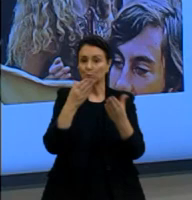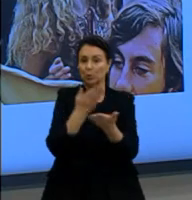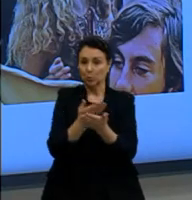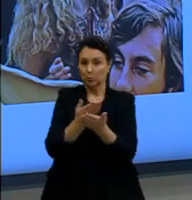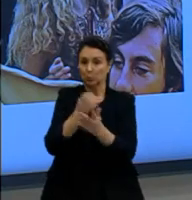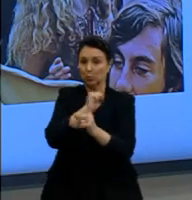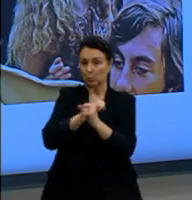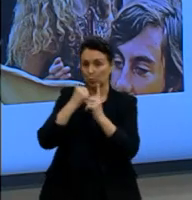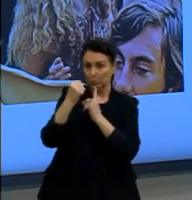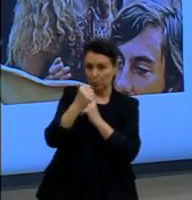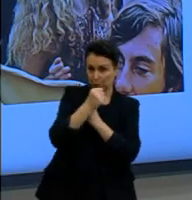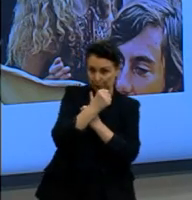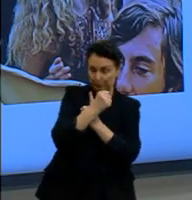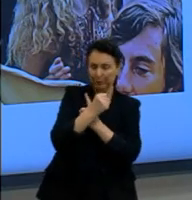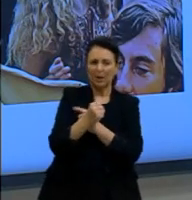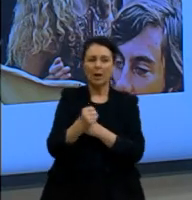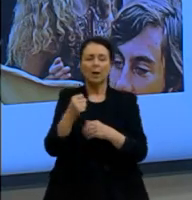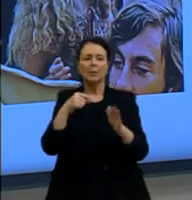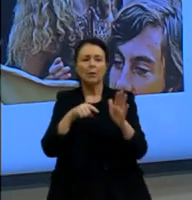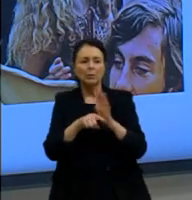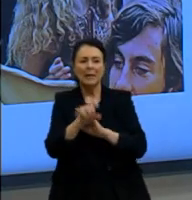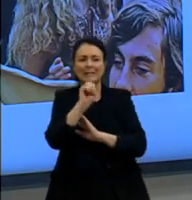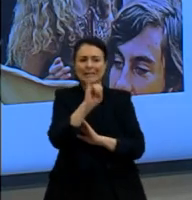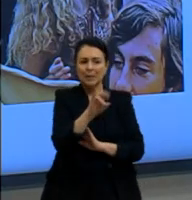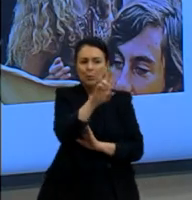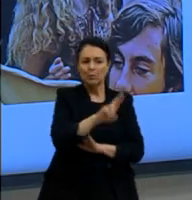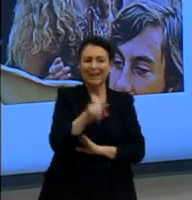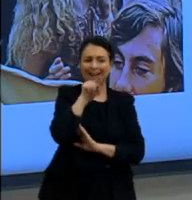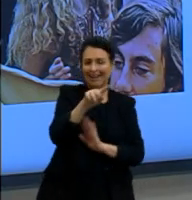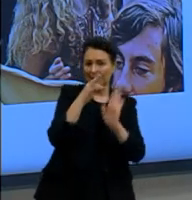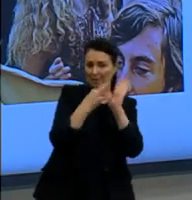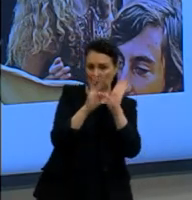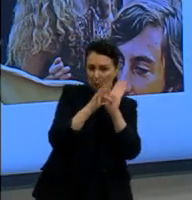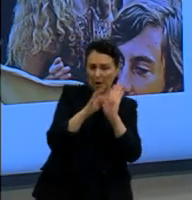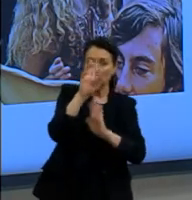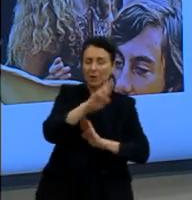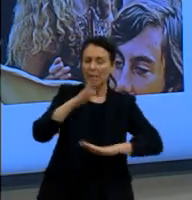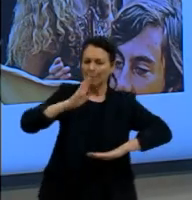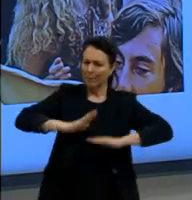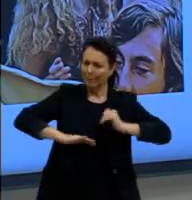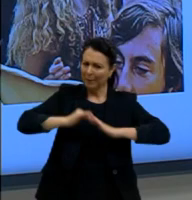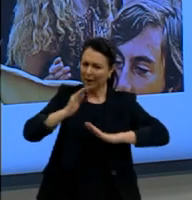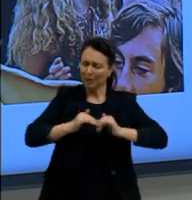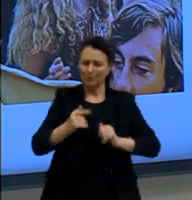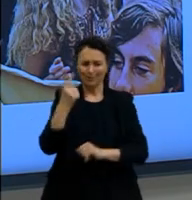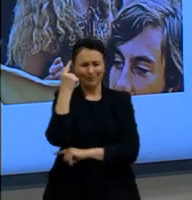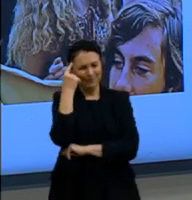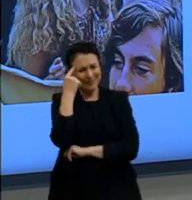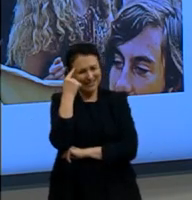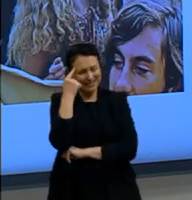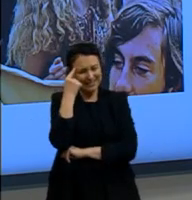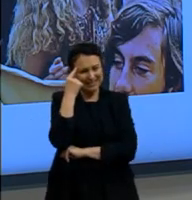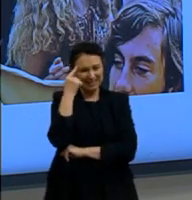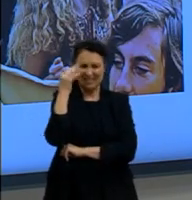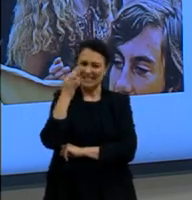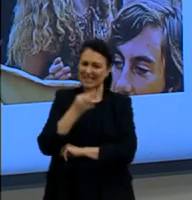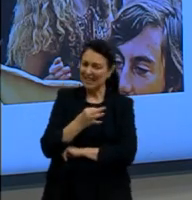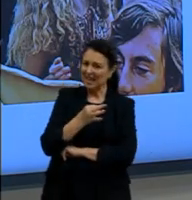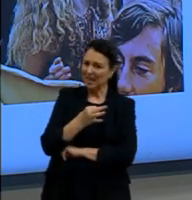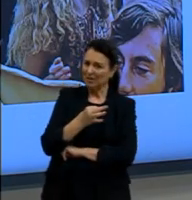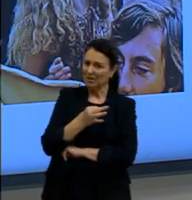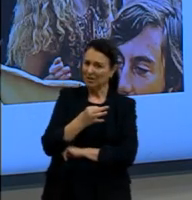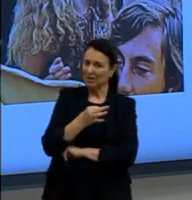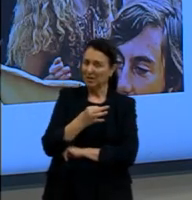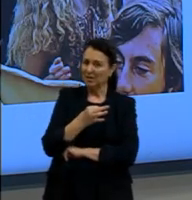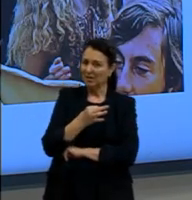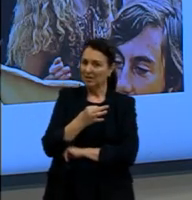se eu colocar aquela teoria na prática, ela não vai ser exatamente como eu pensava que fosse, portanto, não deve